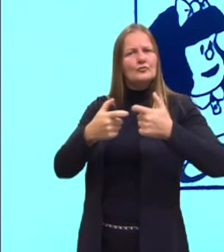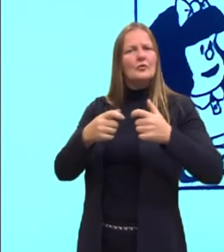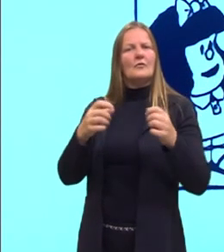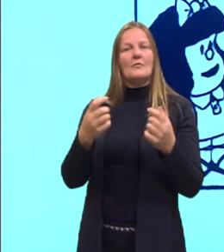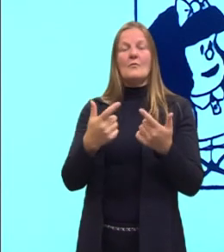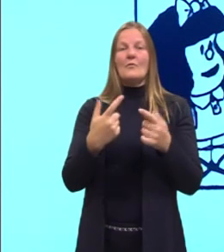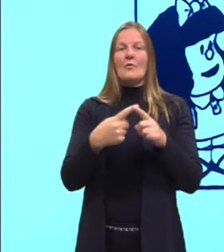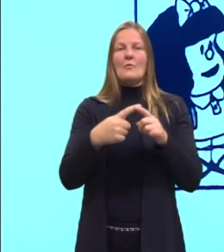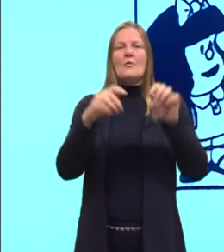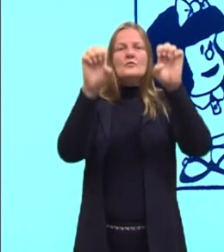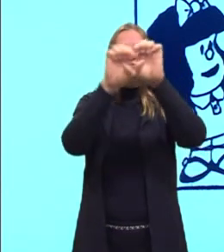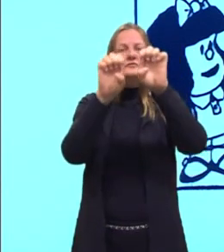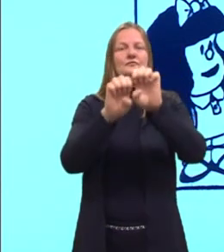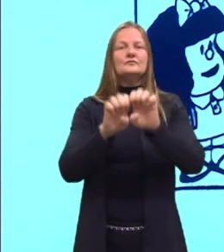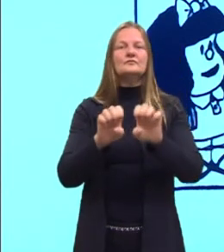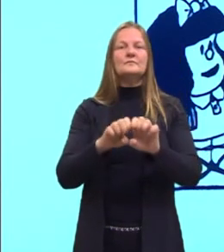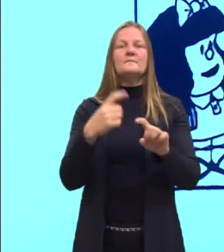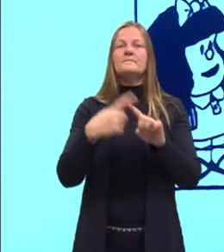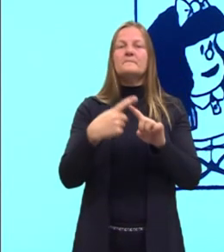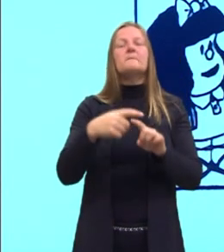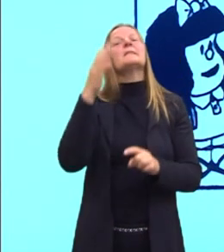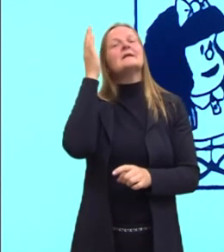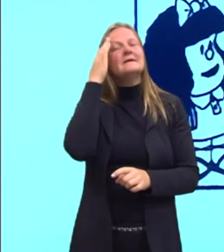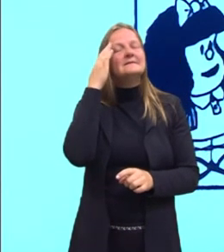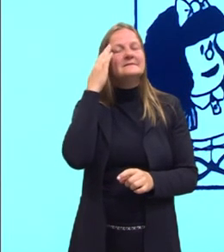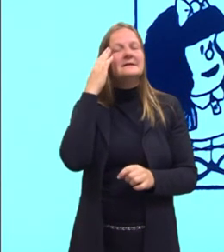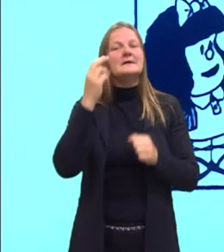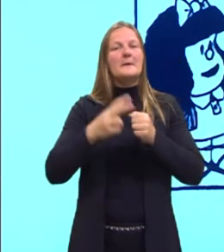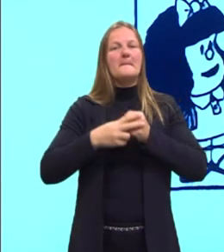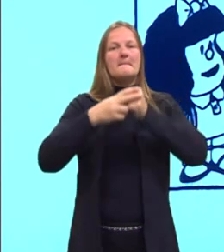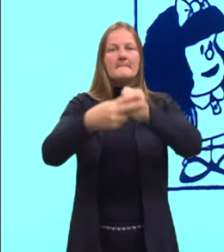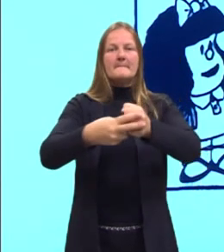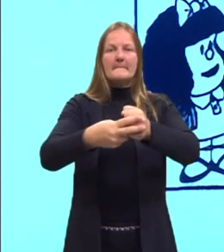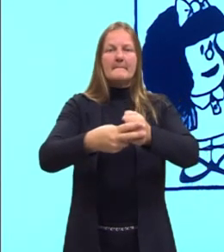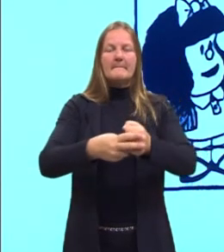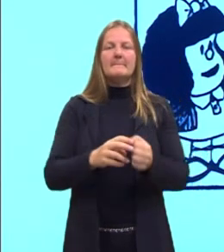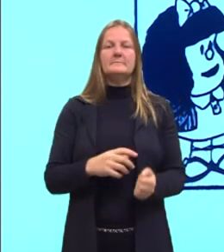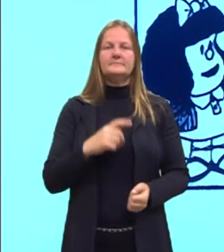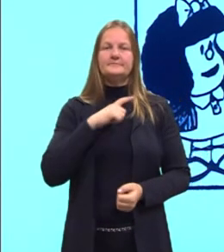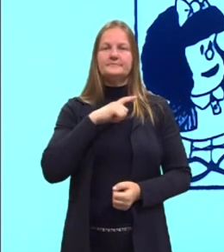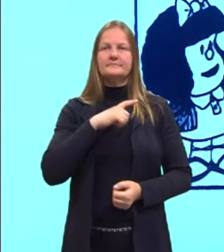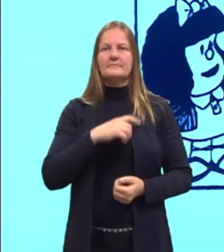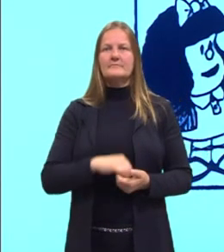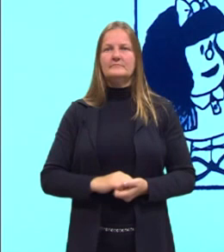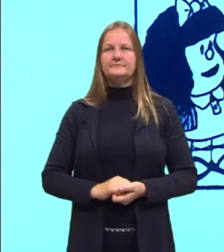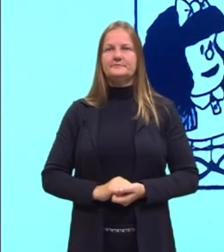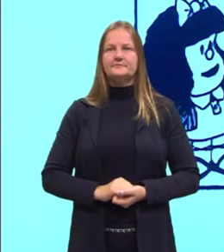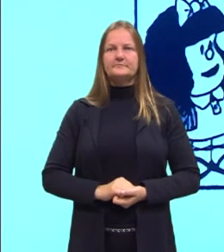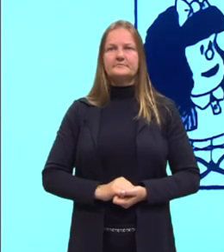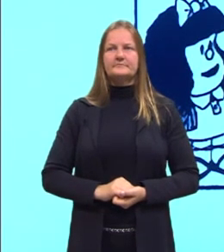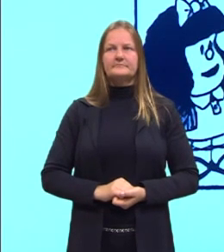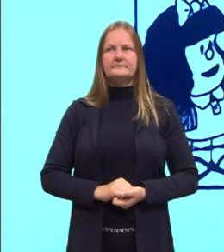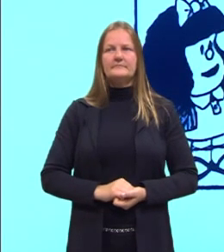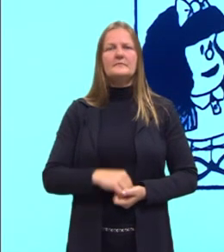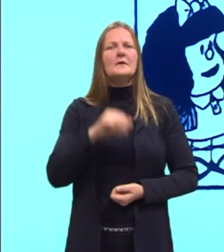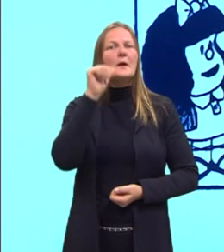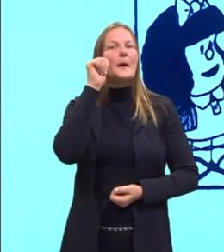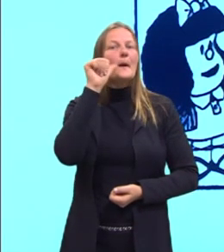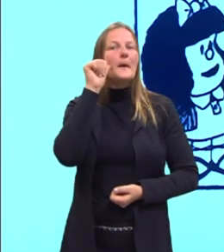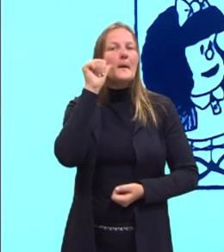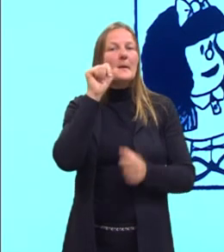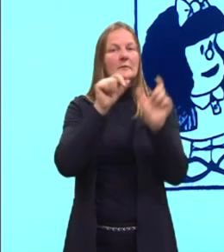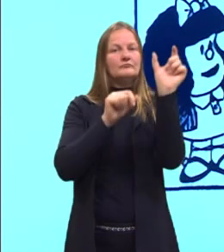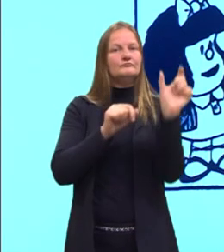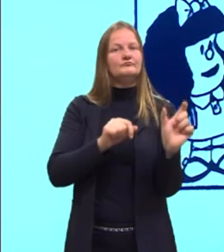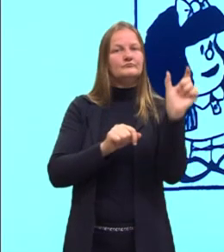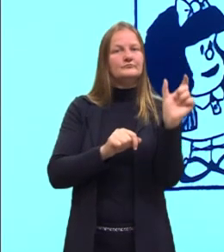sei da estrutura por quê. Eu sei que ela está na voz ativa. Por quê? Porque eu tenho as senhoras importantes, que é o